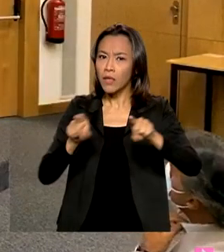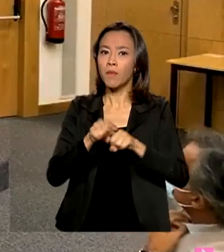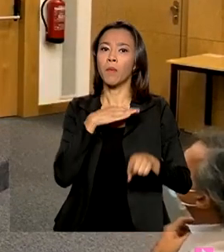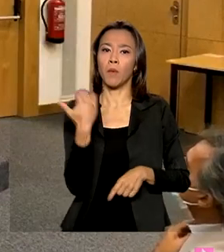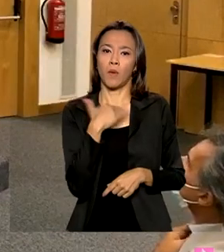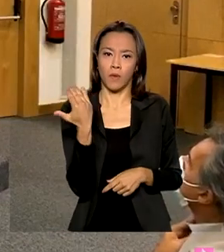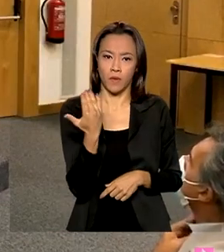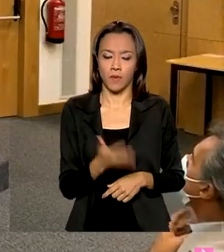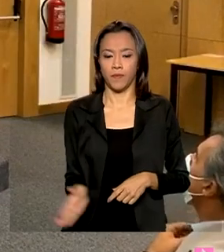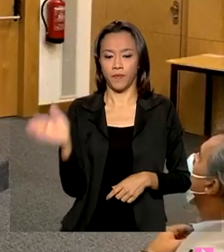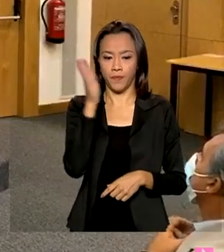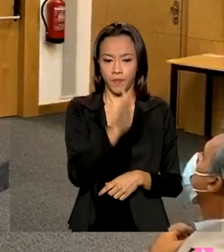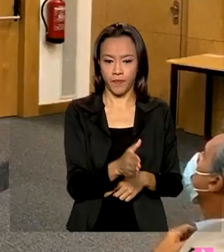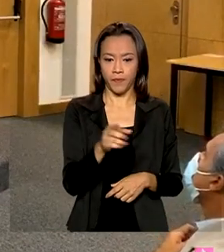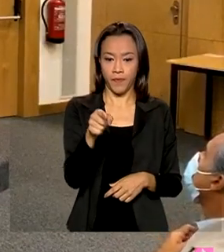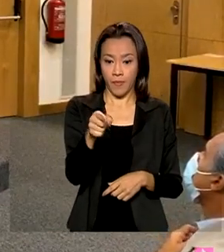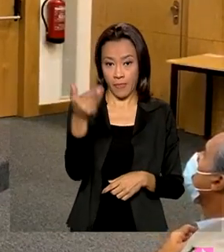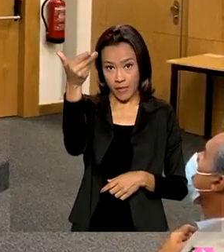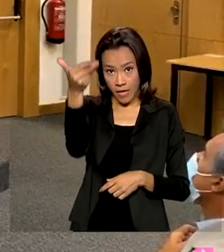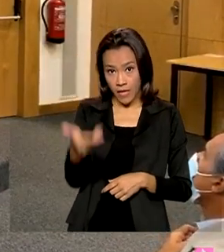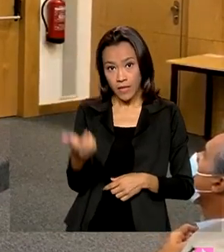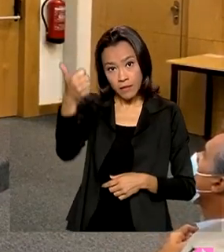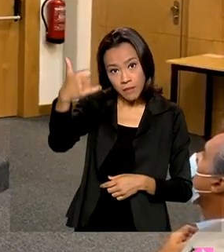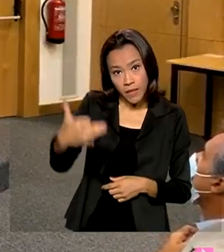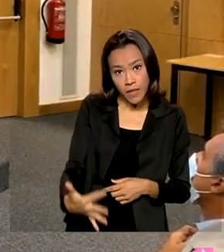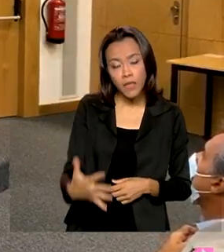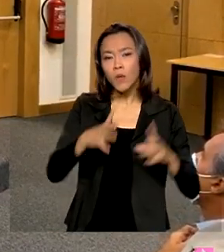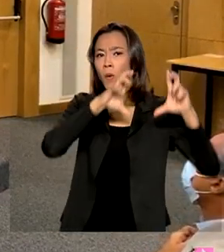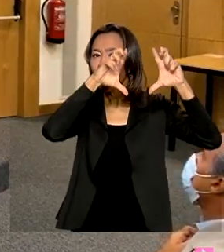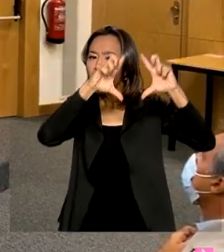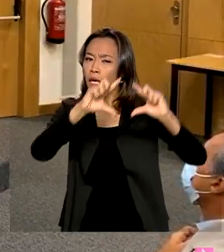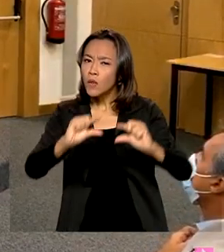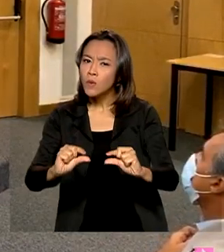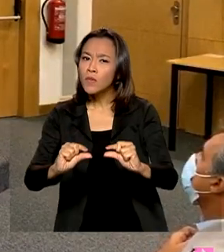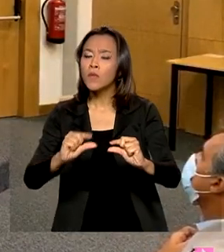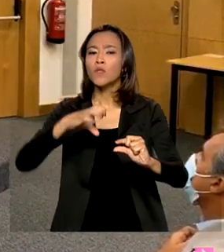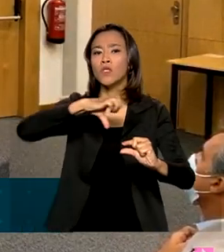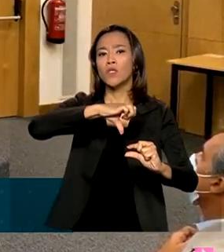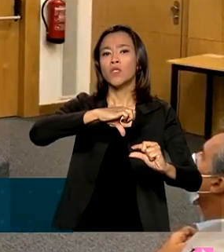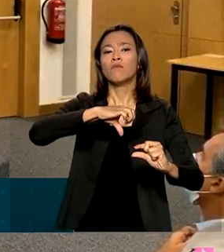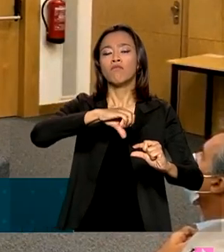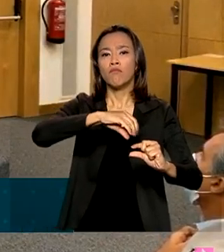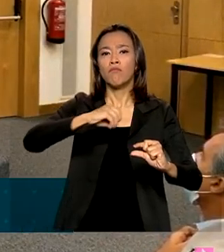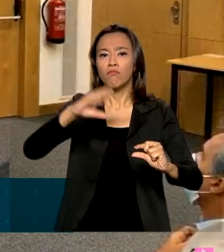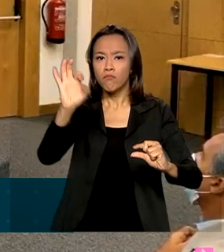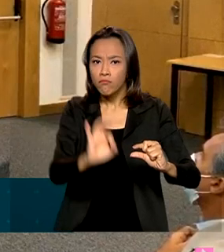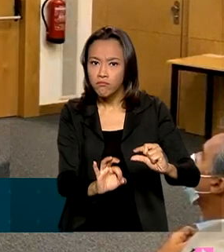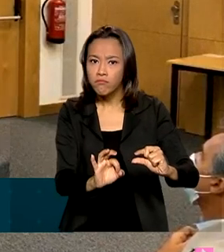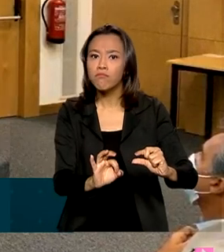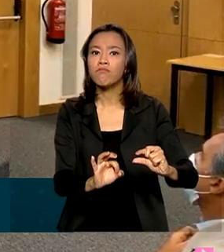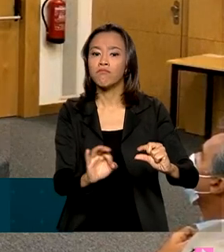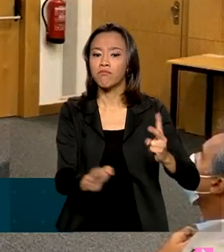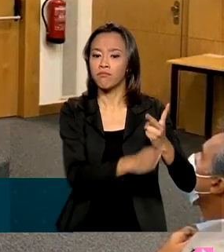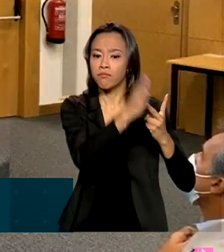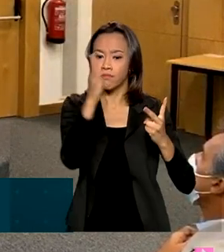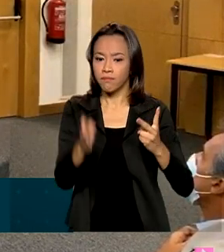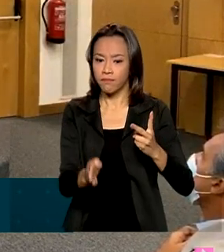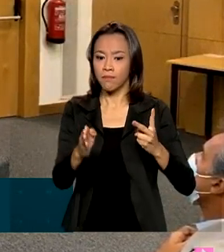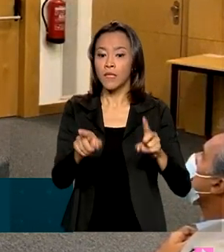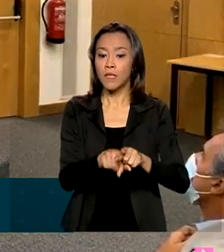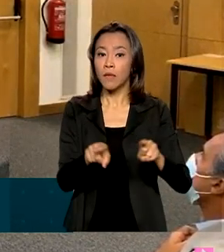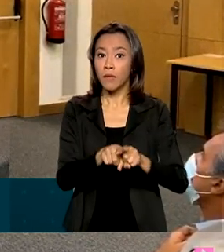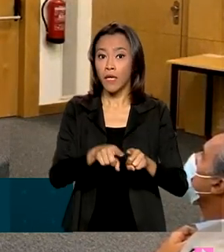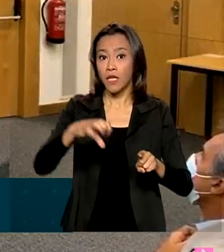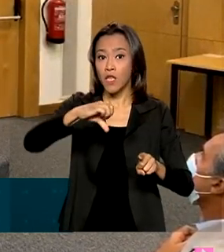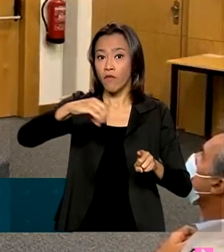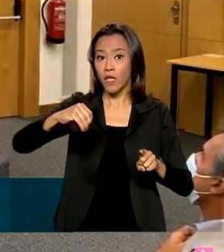Nós tivemos uma redução de 90% dos casos e de 90% dos